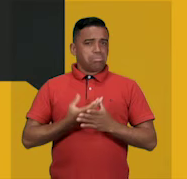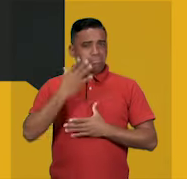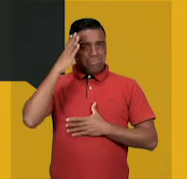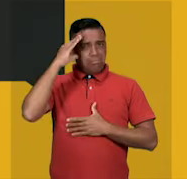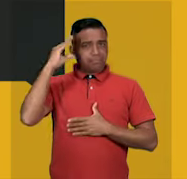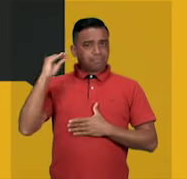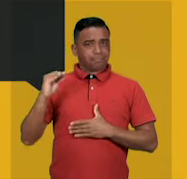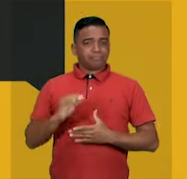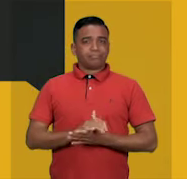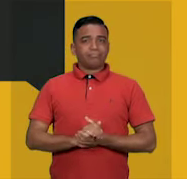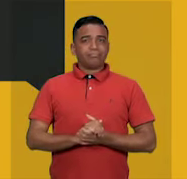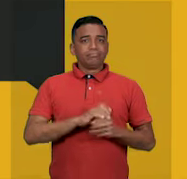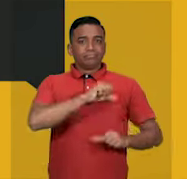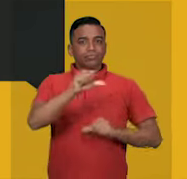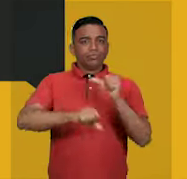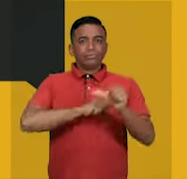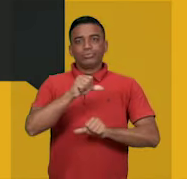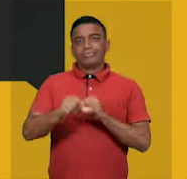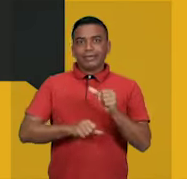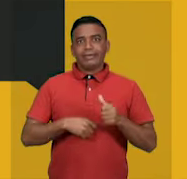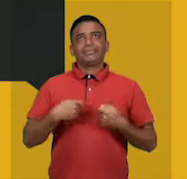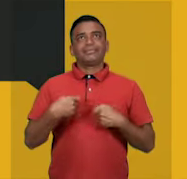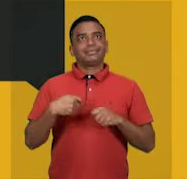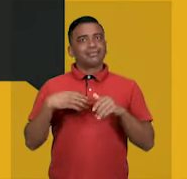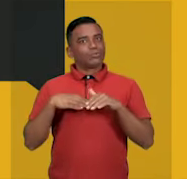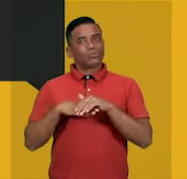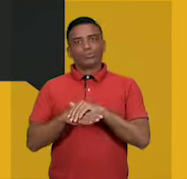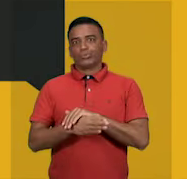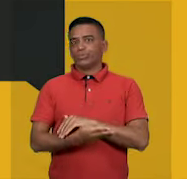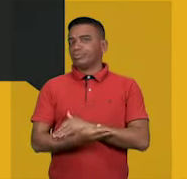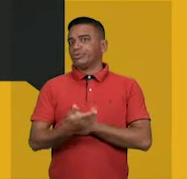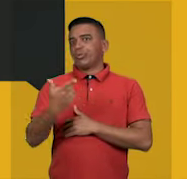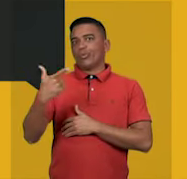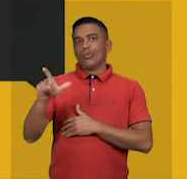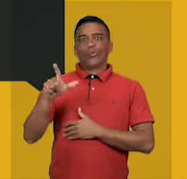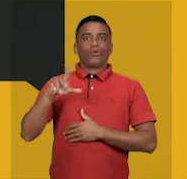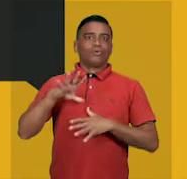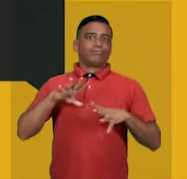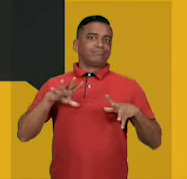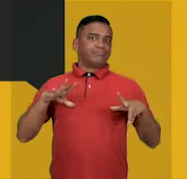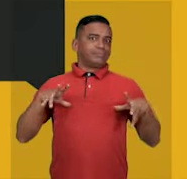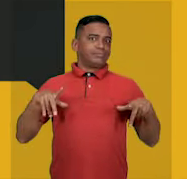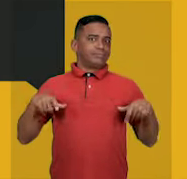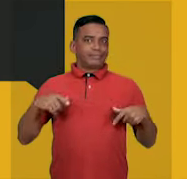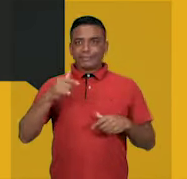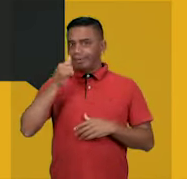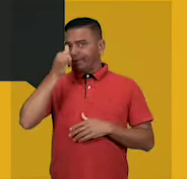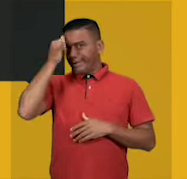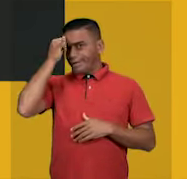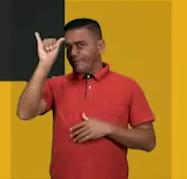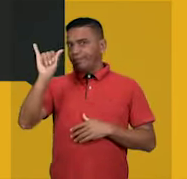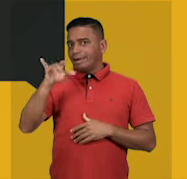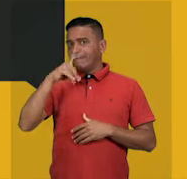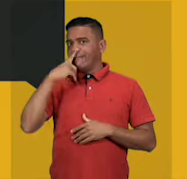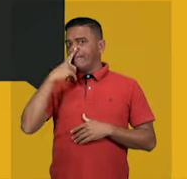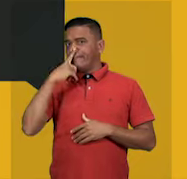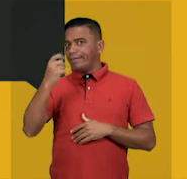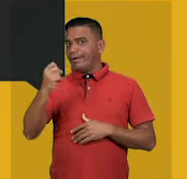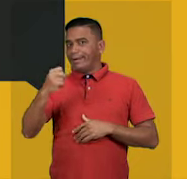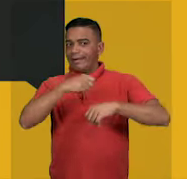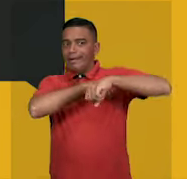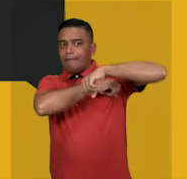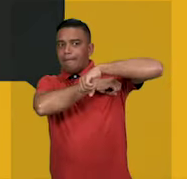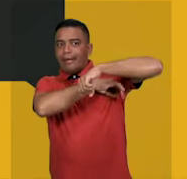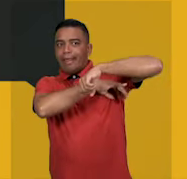Essas mudanças requerem novos hábitos de higiene para evitar o mau cheiro causado pelo excesso de suor nas